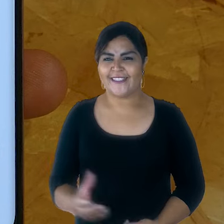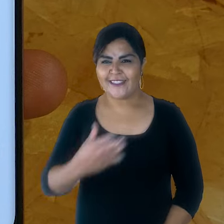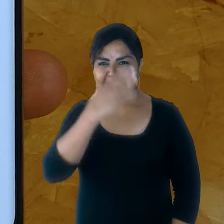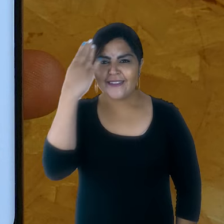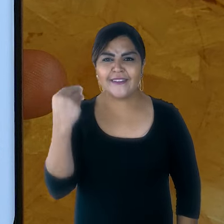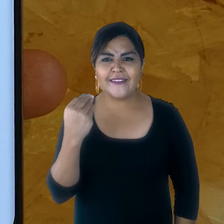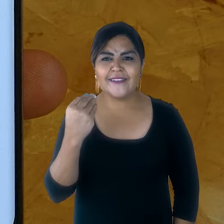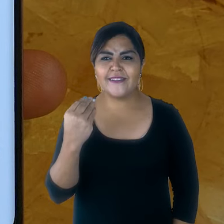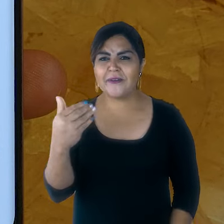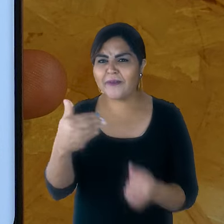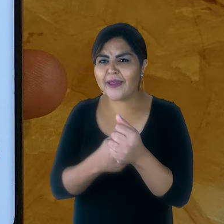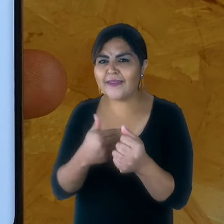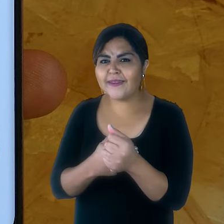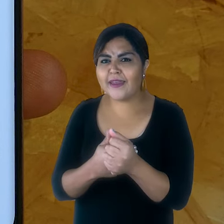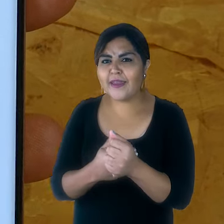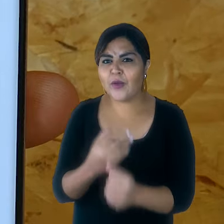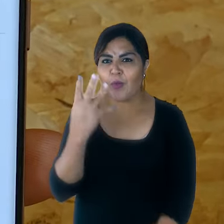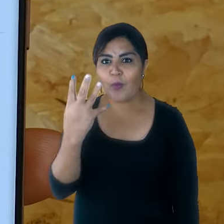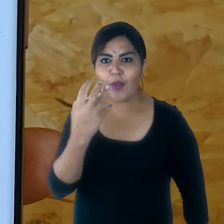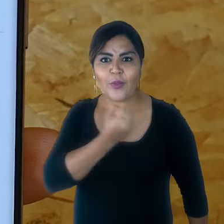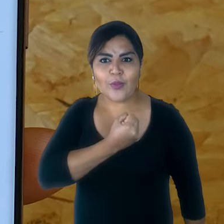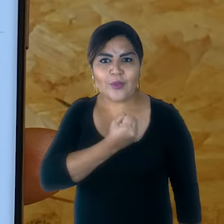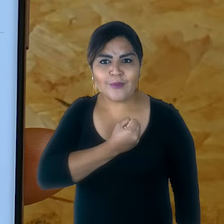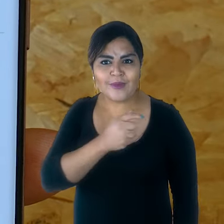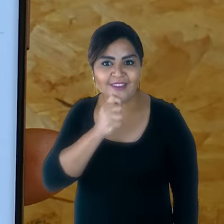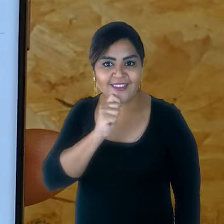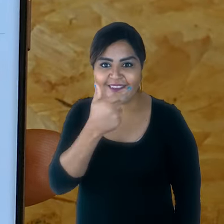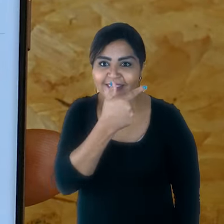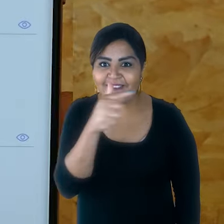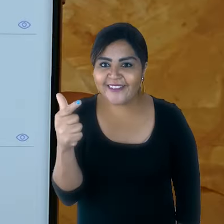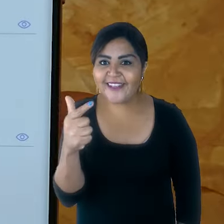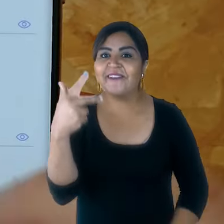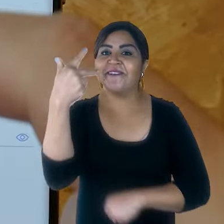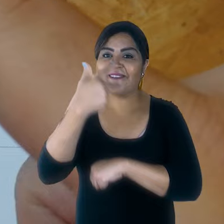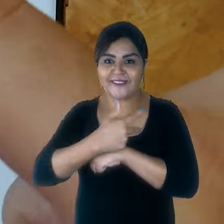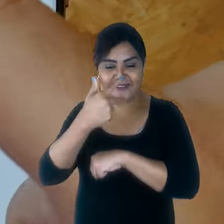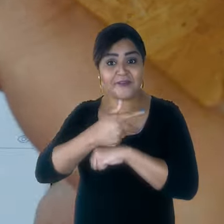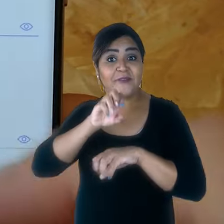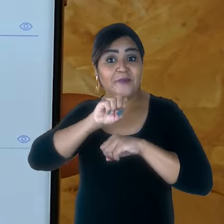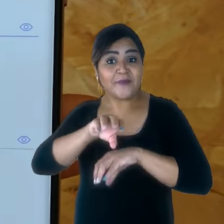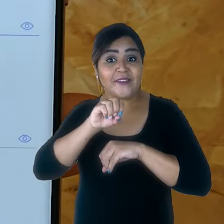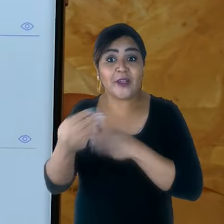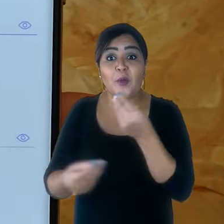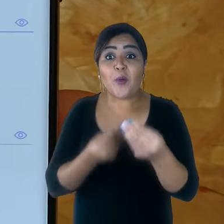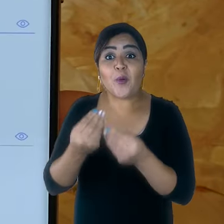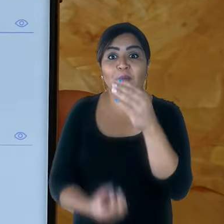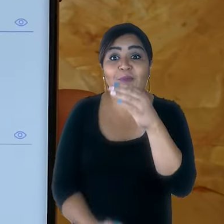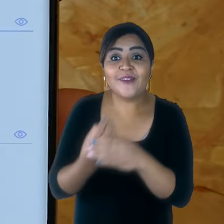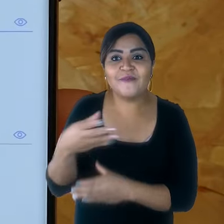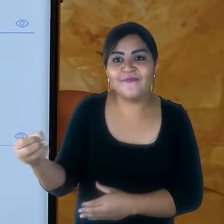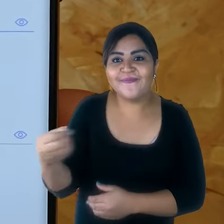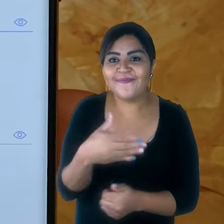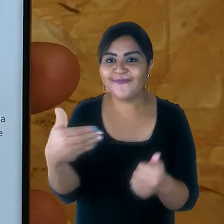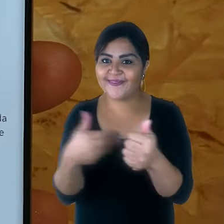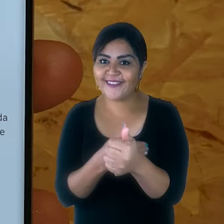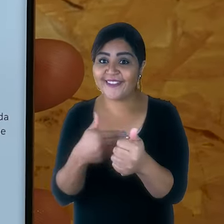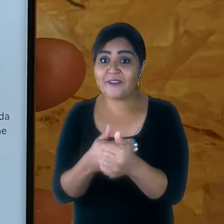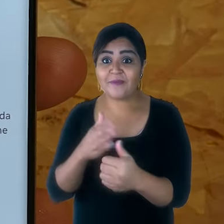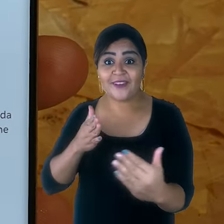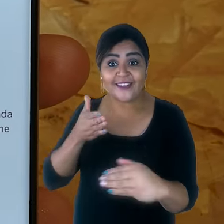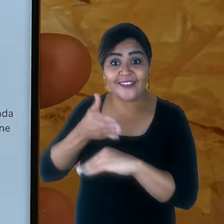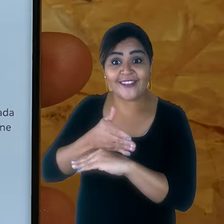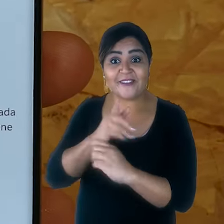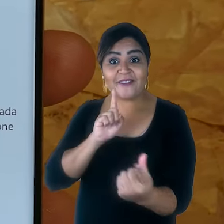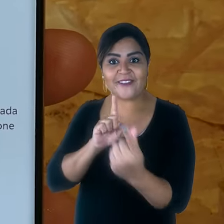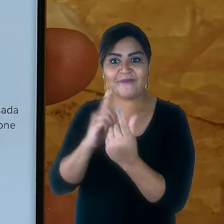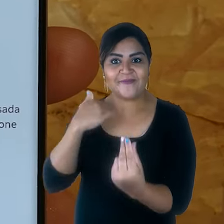Esqueceu sua senha de 4 dígitos ou ainda não tem uma? Nesse vídeo eu vou te ensinar a criar uma nova senha de 4 dígitos para acessar